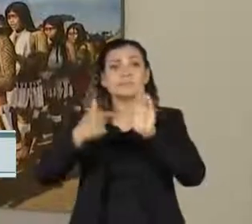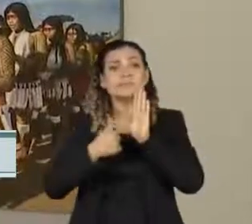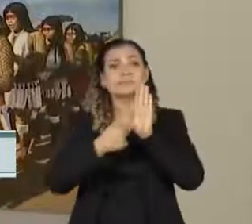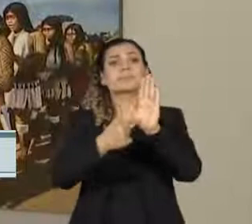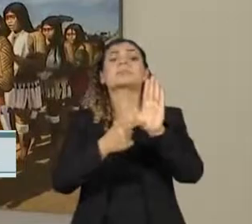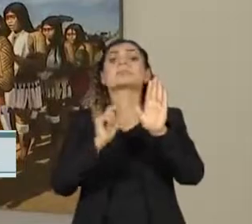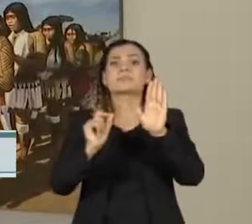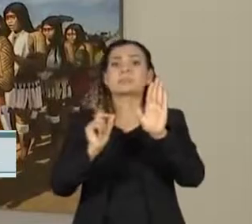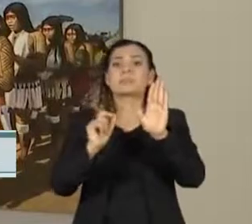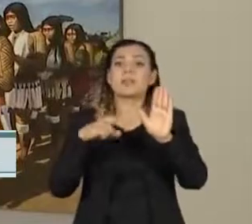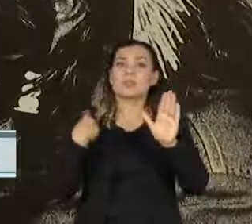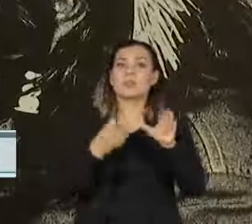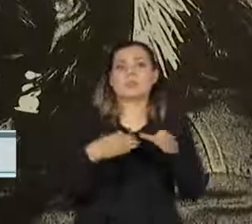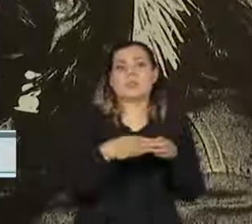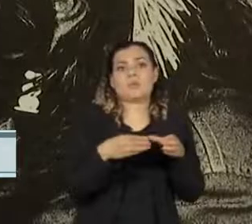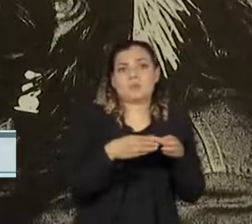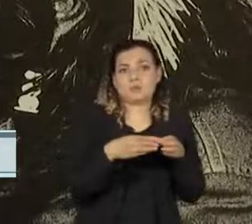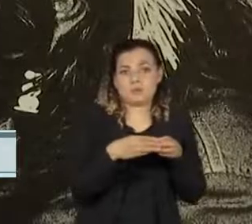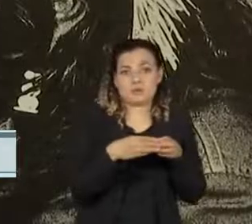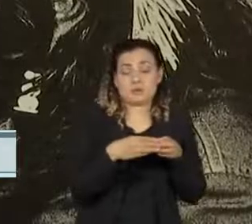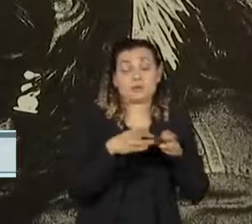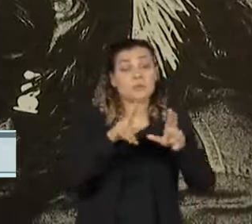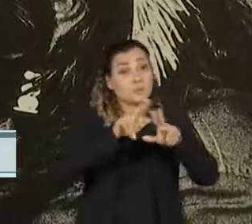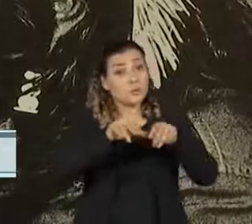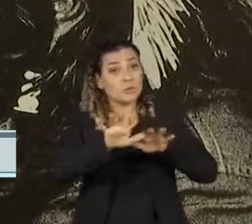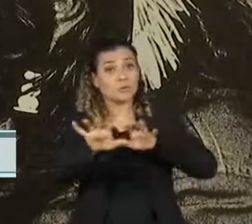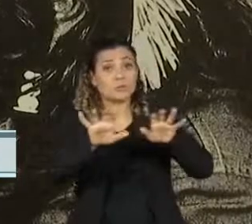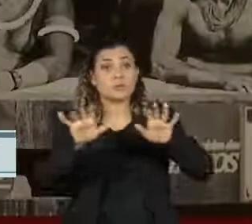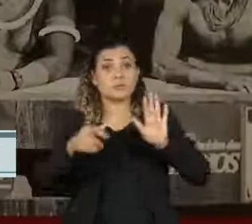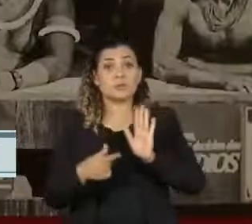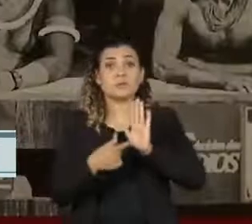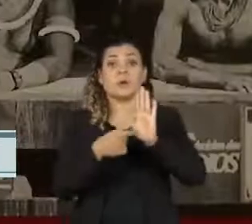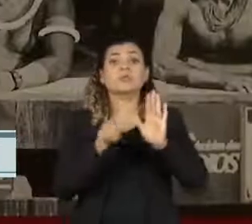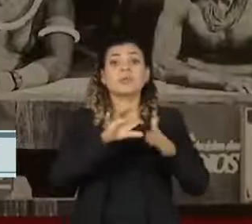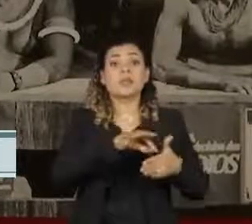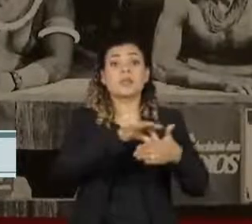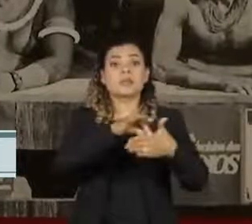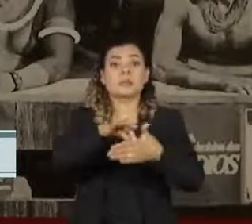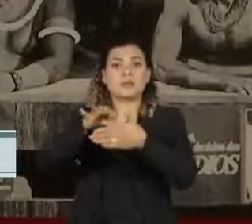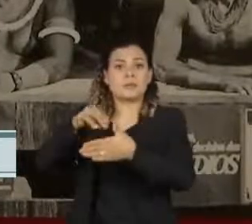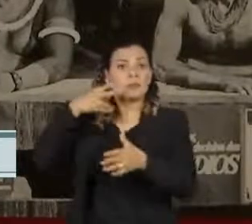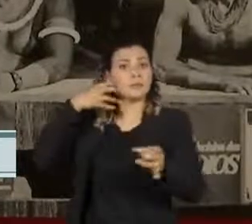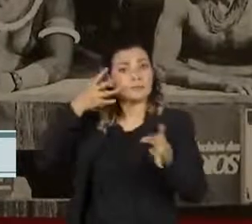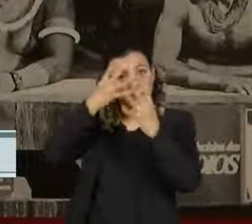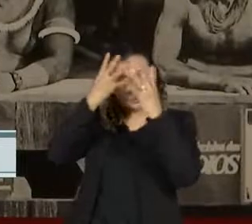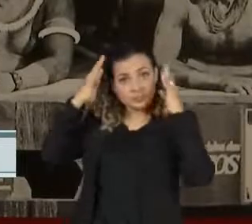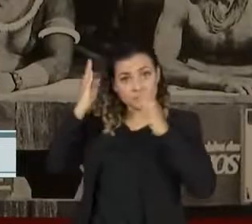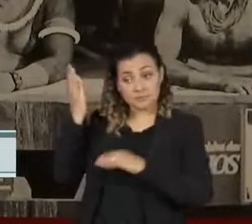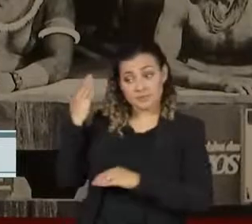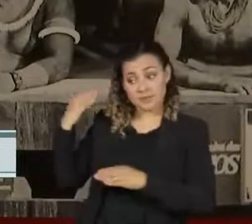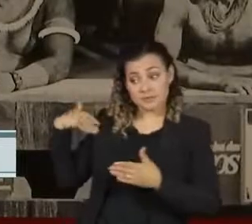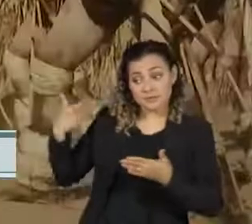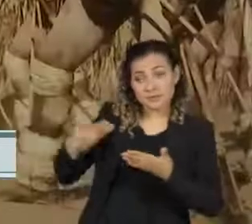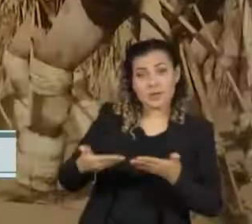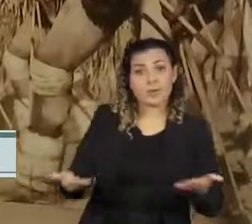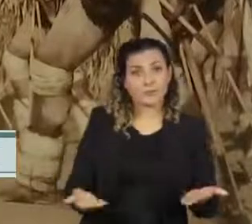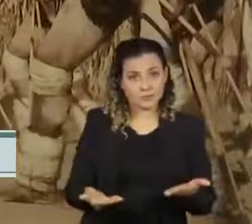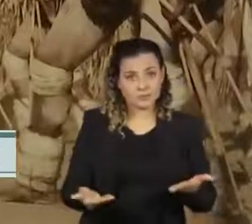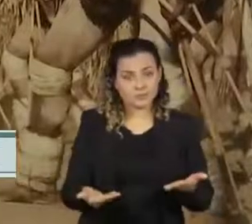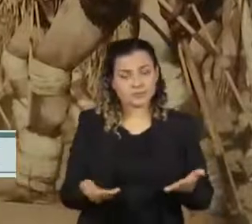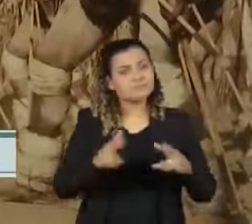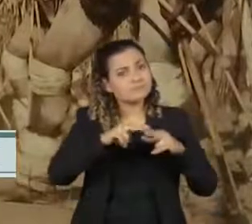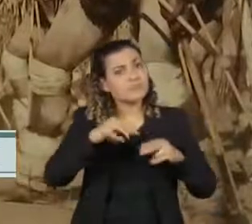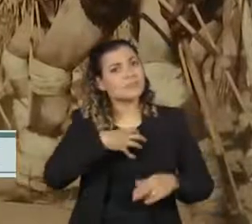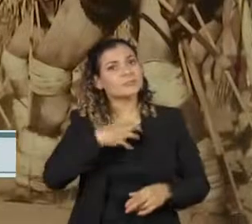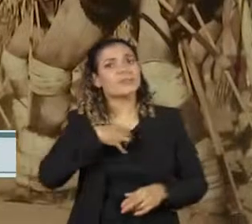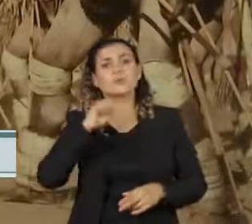fora da nossa comunidade. A exposição também faz referência às lideranças indígenas do passado e do presente. Essa